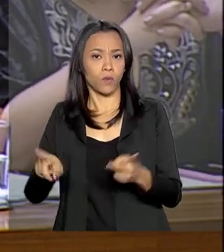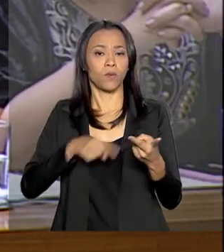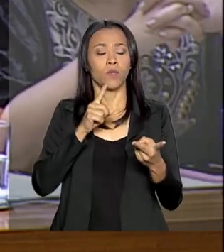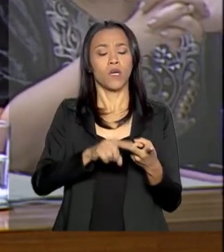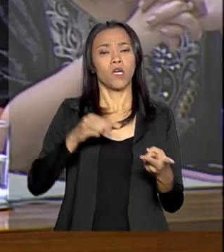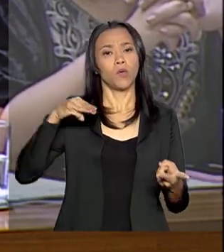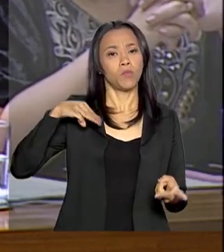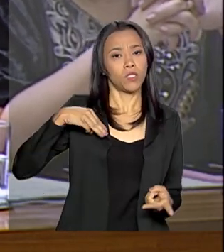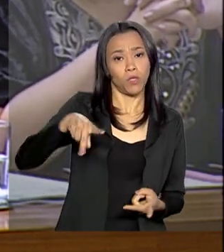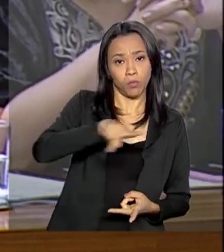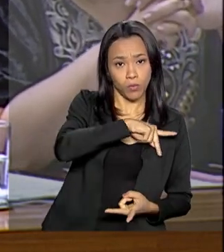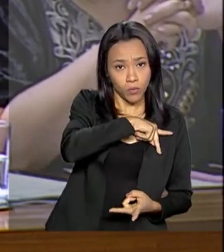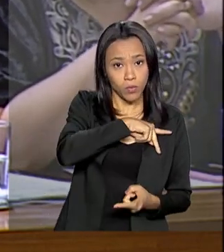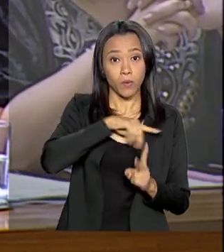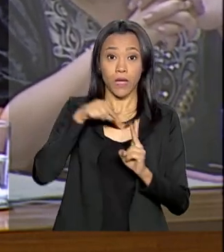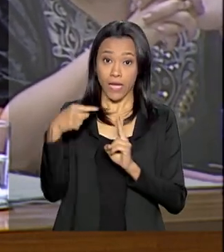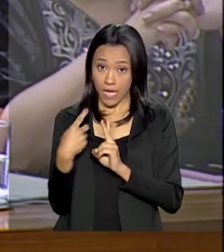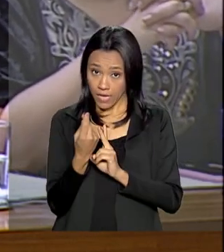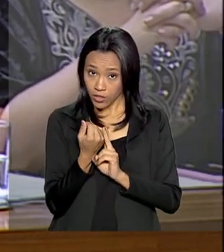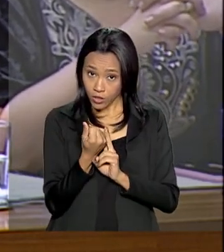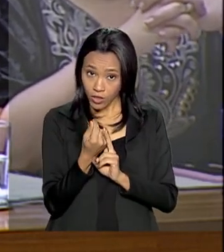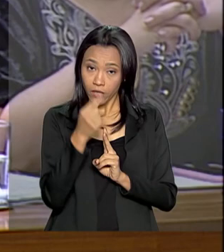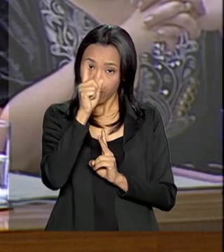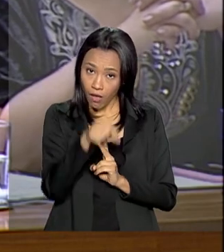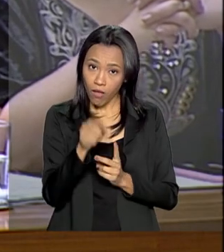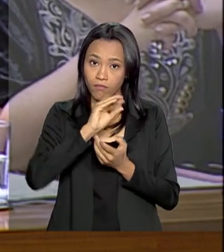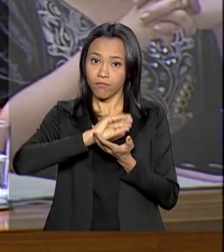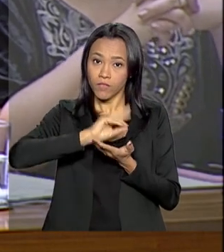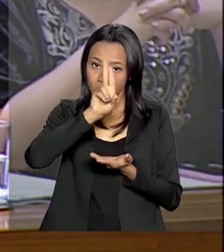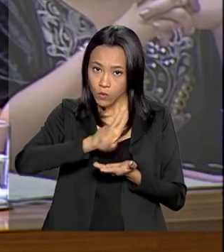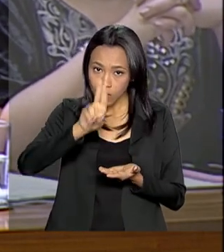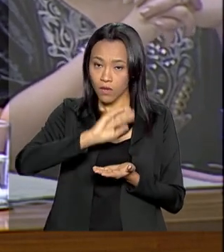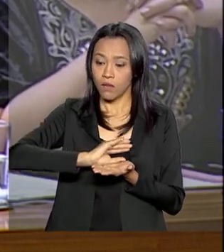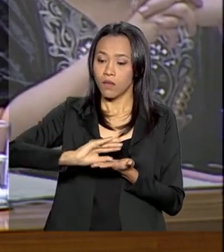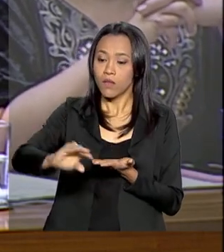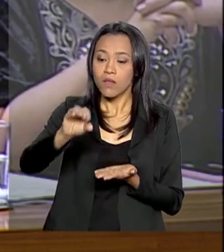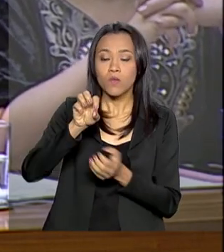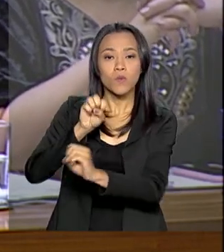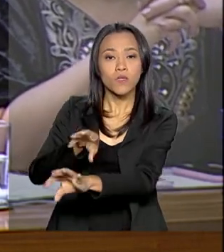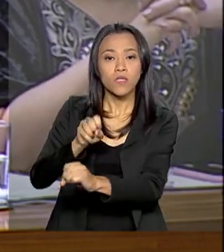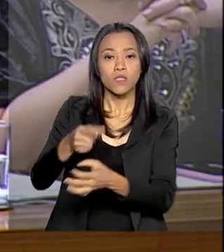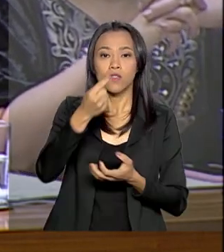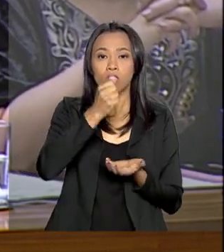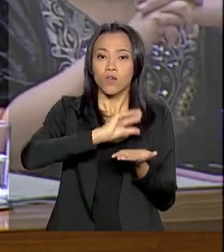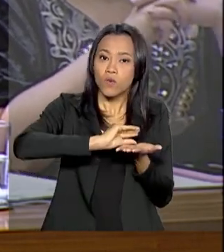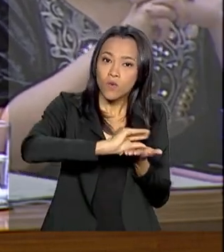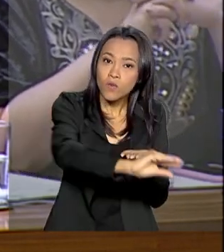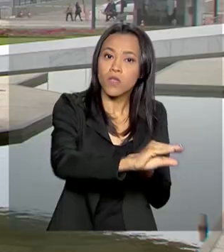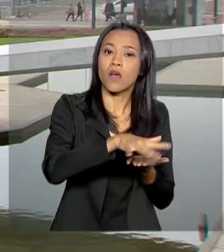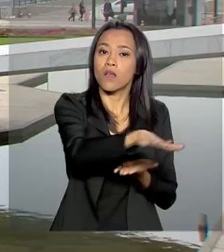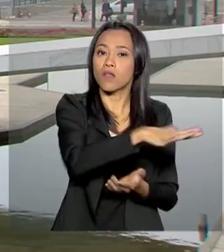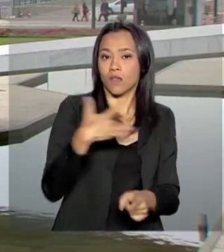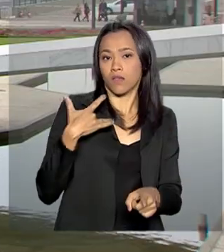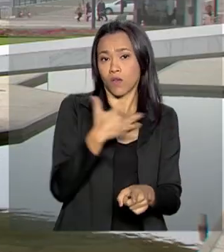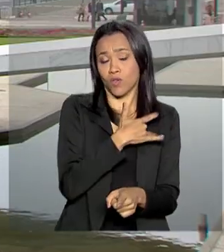concordando em destinar para a saúde e educação esses recursos quando finalmente forem desembaraçados.